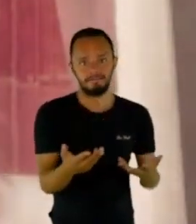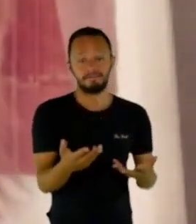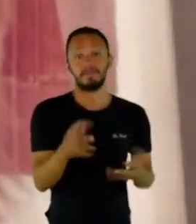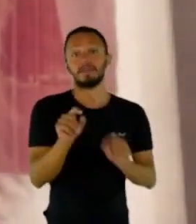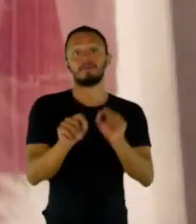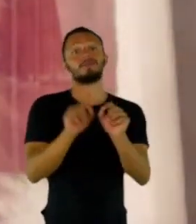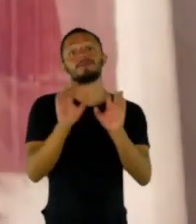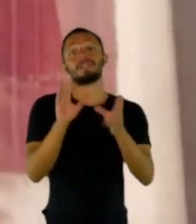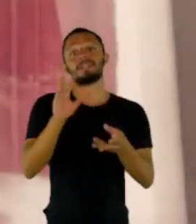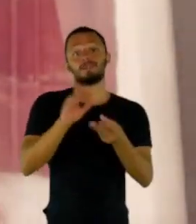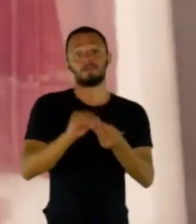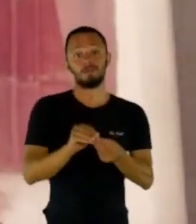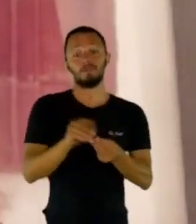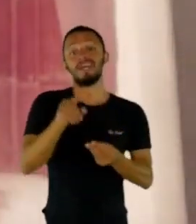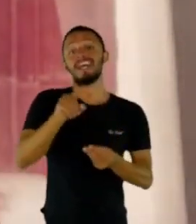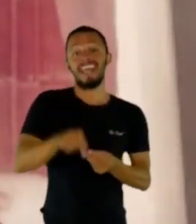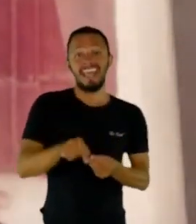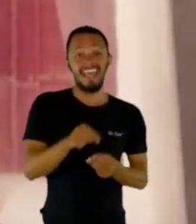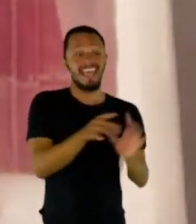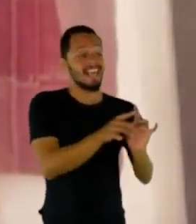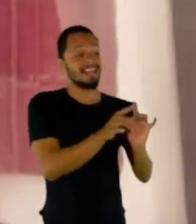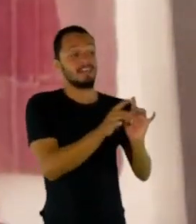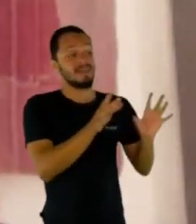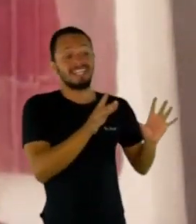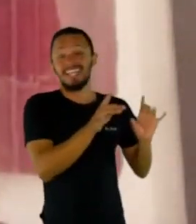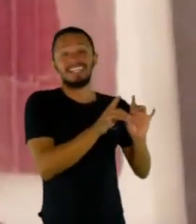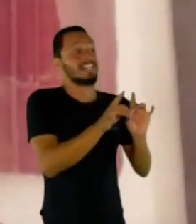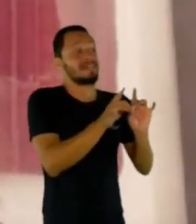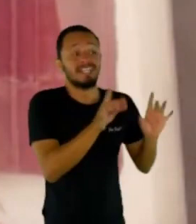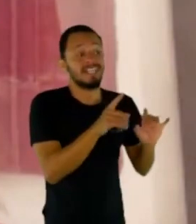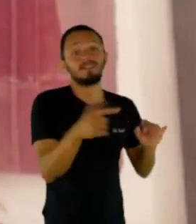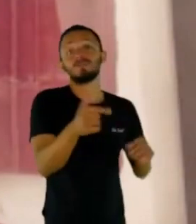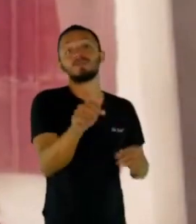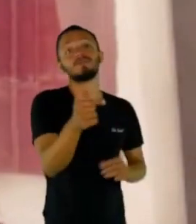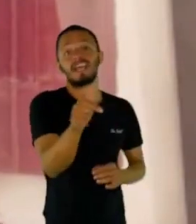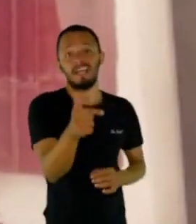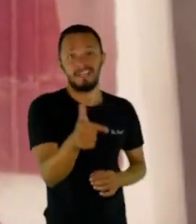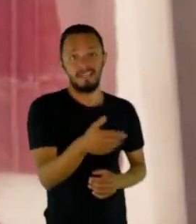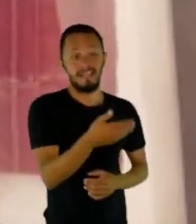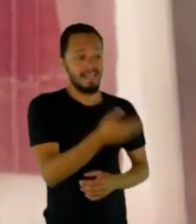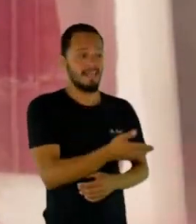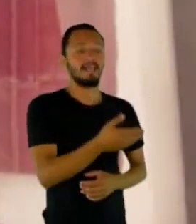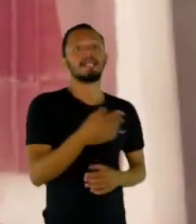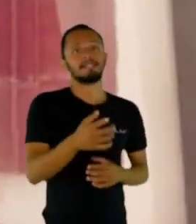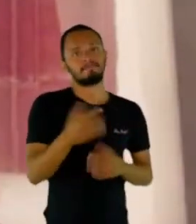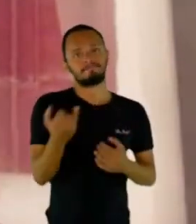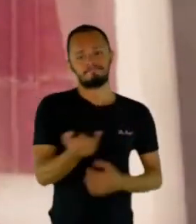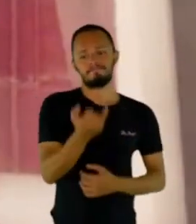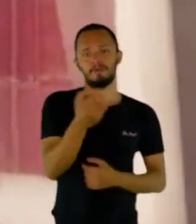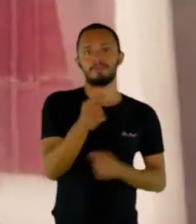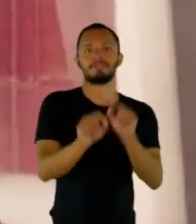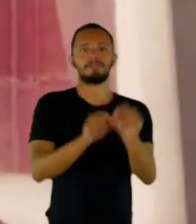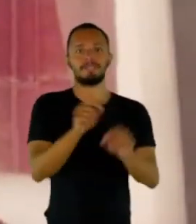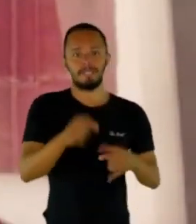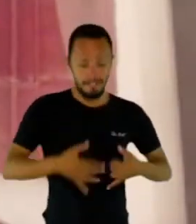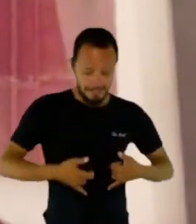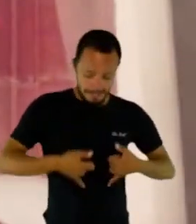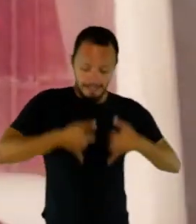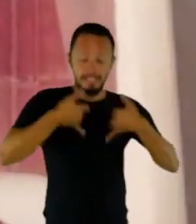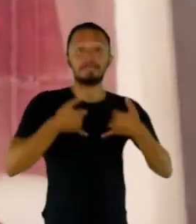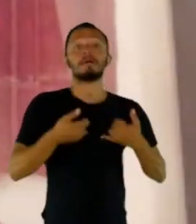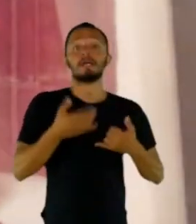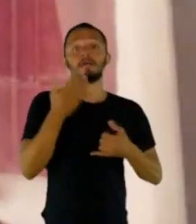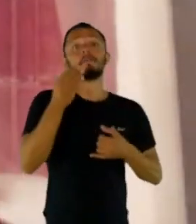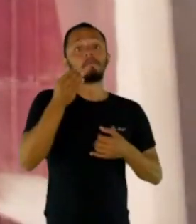Isso em pleno século XXI, né? Então, o meu projeto hoje, ele tenta resgatar exatamente a autoestima das mulheres e mostrar